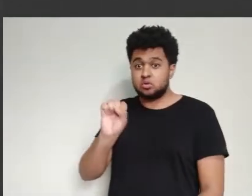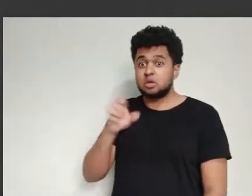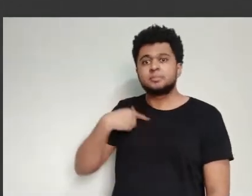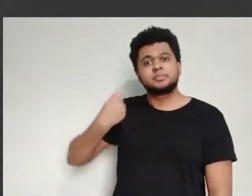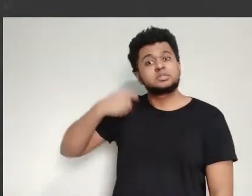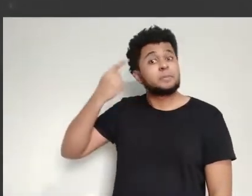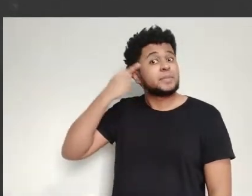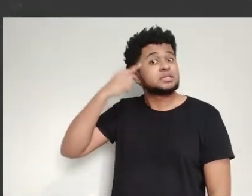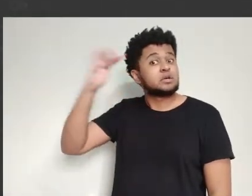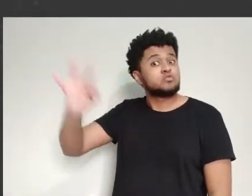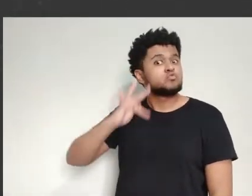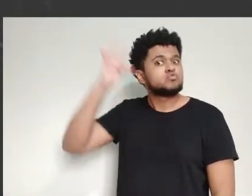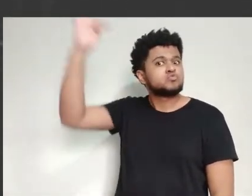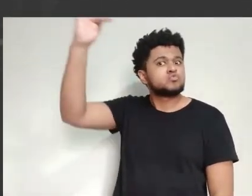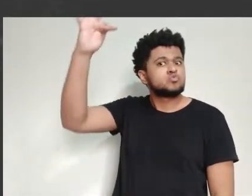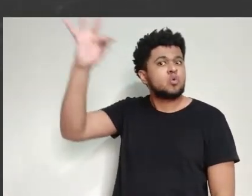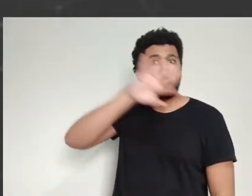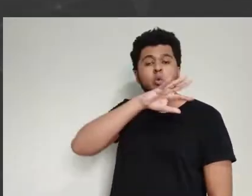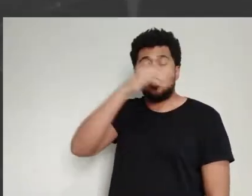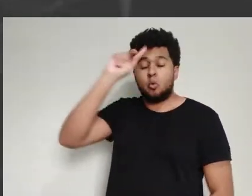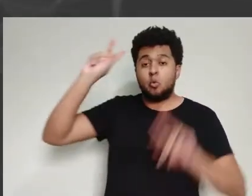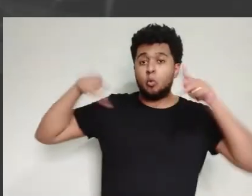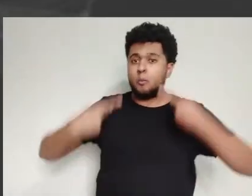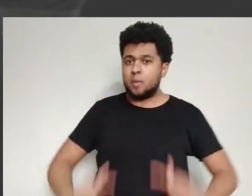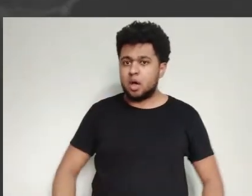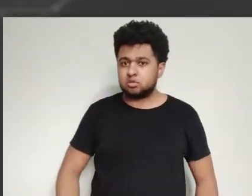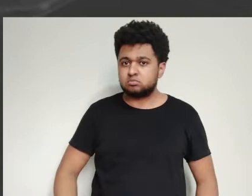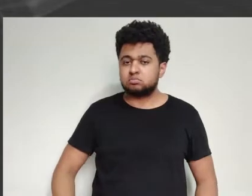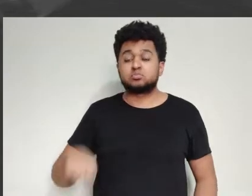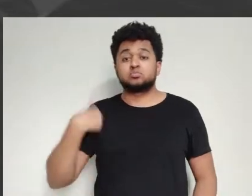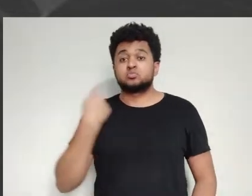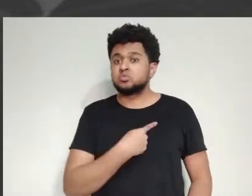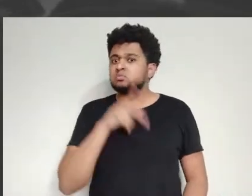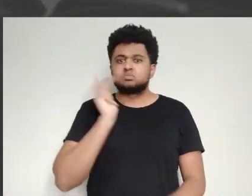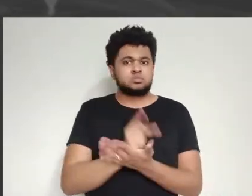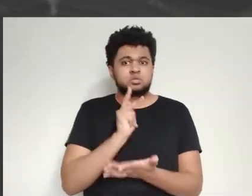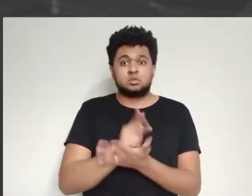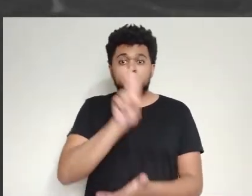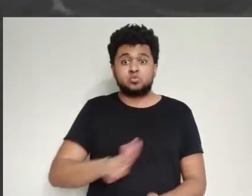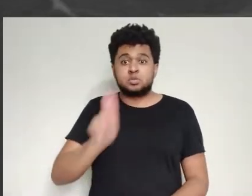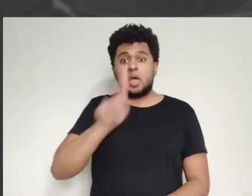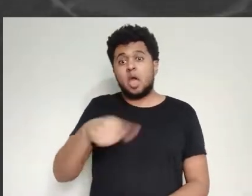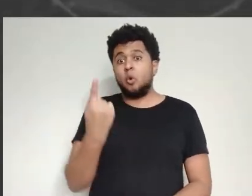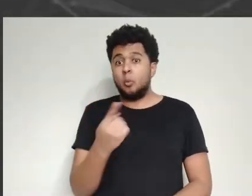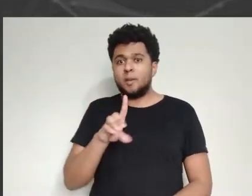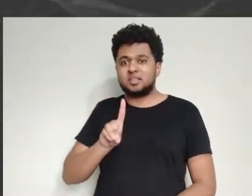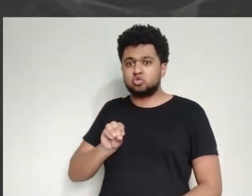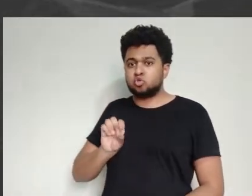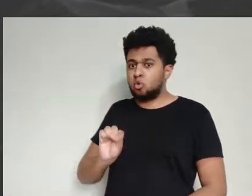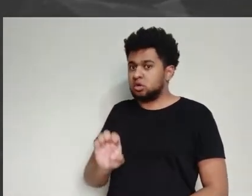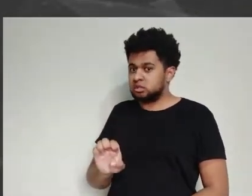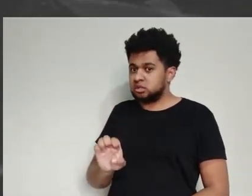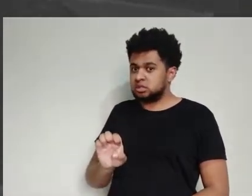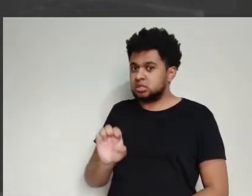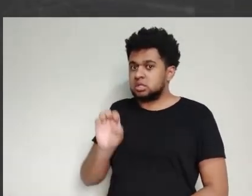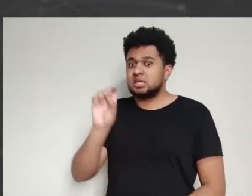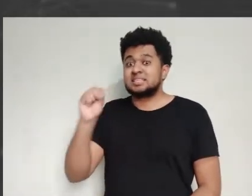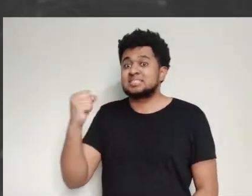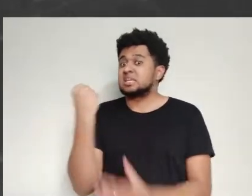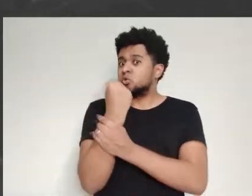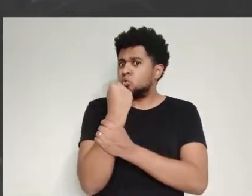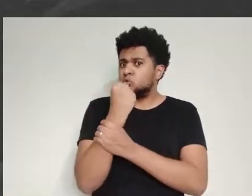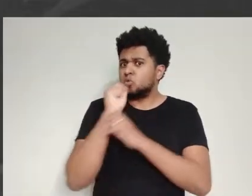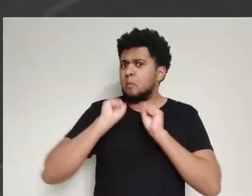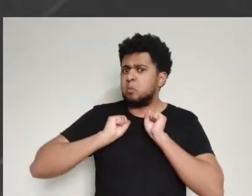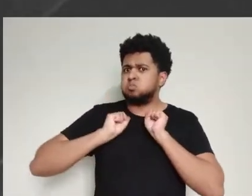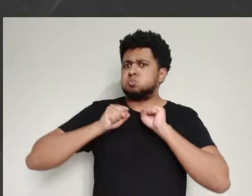analisado. Então, uma vez que você sabe qual é o animal que você vai usar, vai ser um hamster, vai ser um camundongo, vai